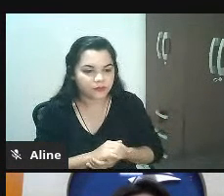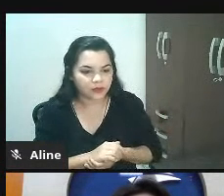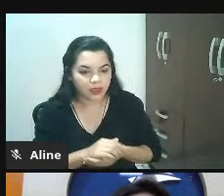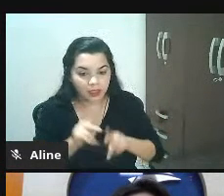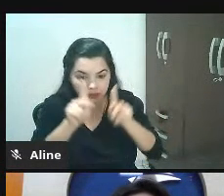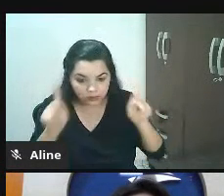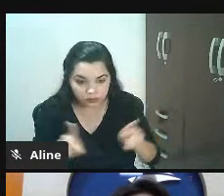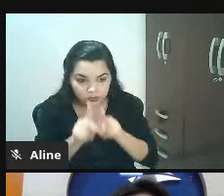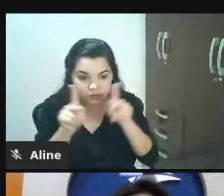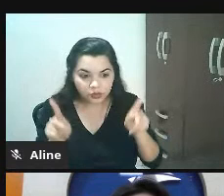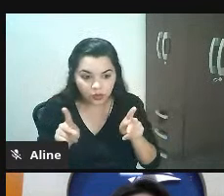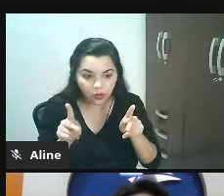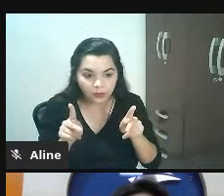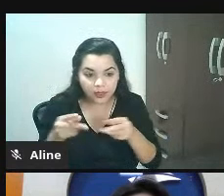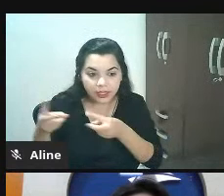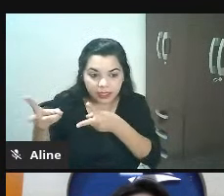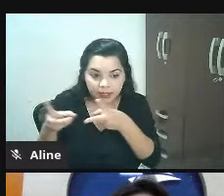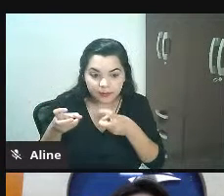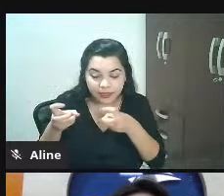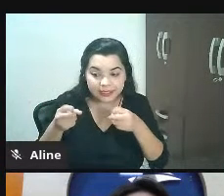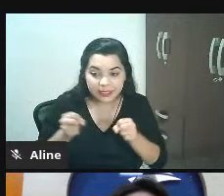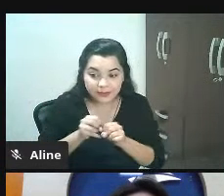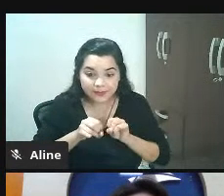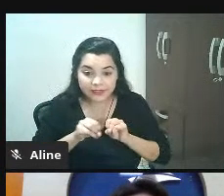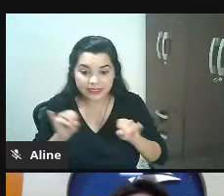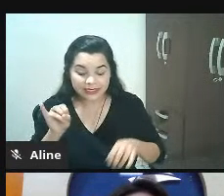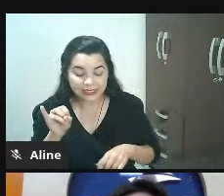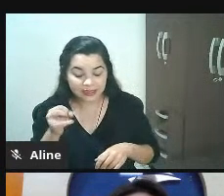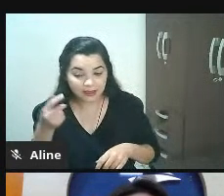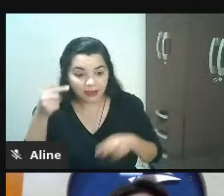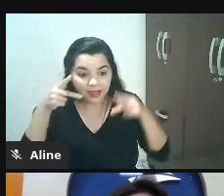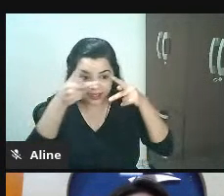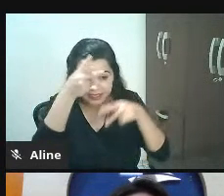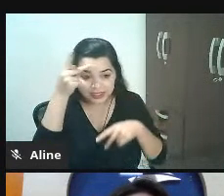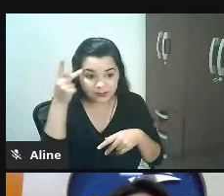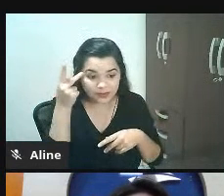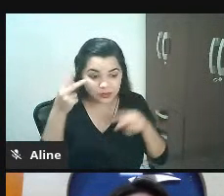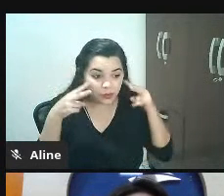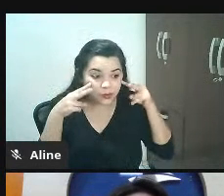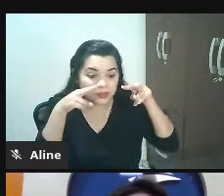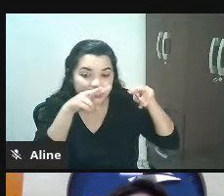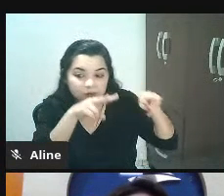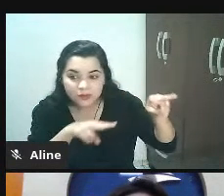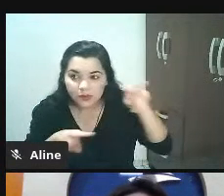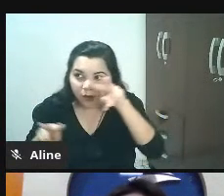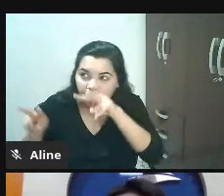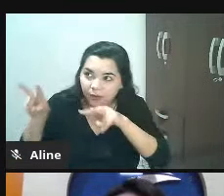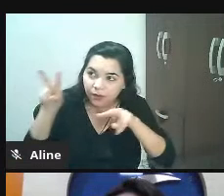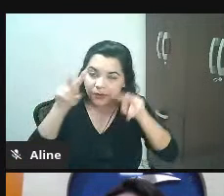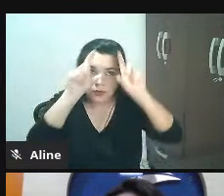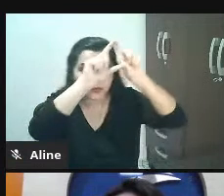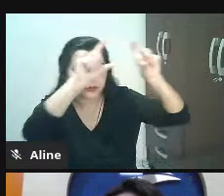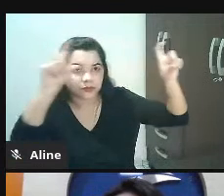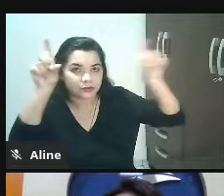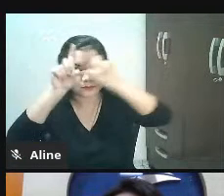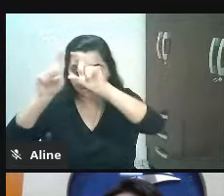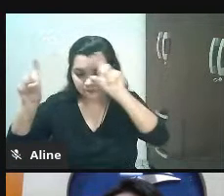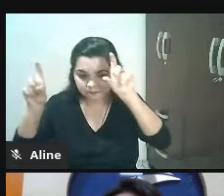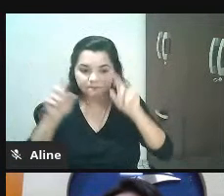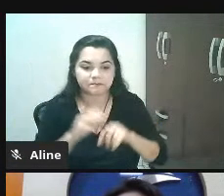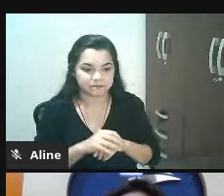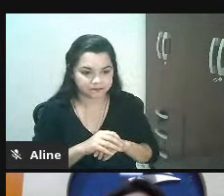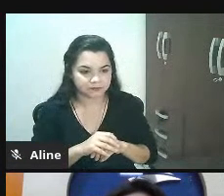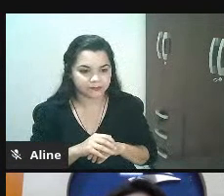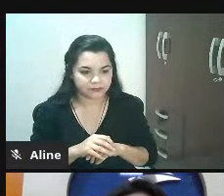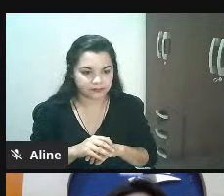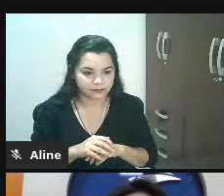olhada para ver se as pessoas estão olhando para os letreiros. Elas estão aqui, olha. Elas estão aqui. Então, pegando uma frase de um amigo meu,